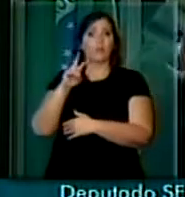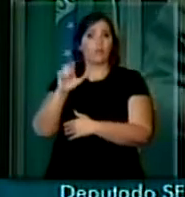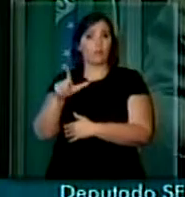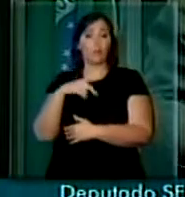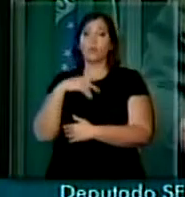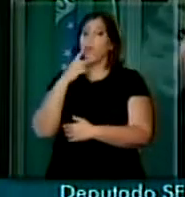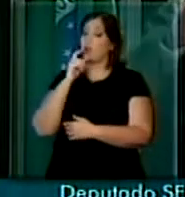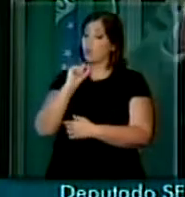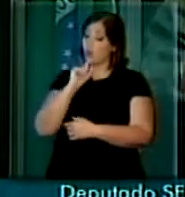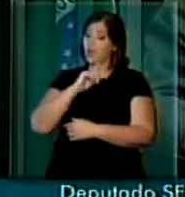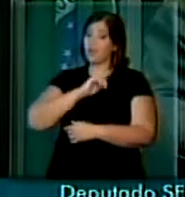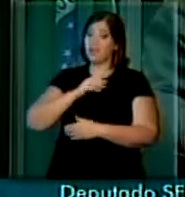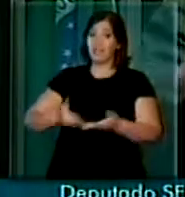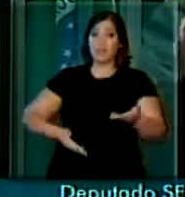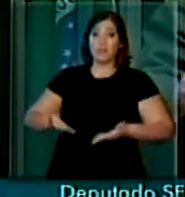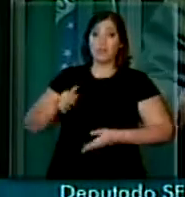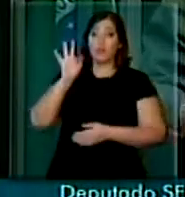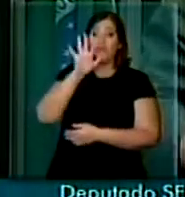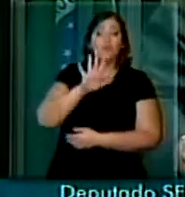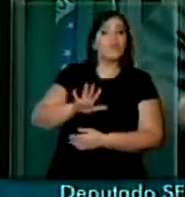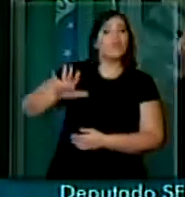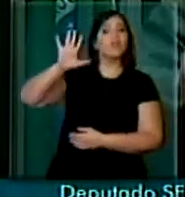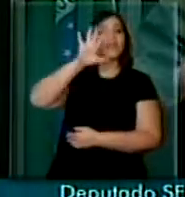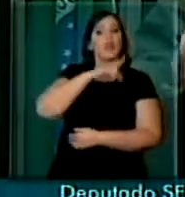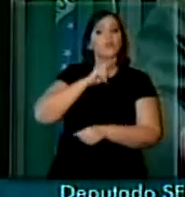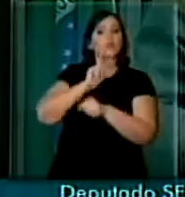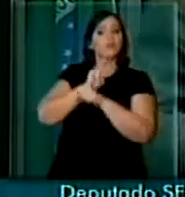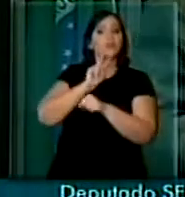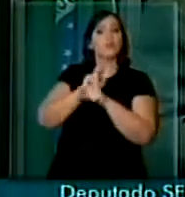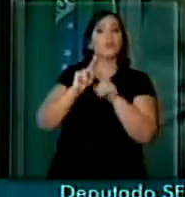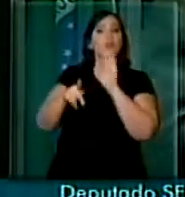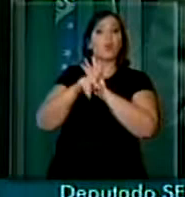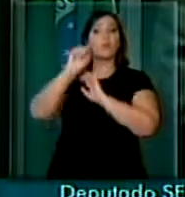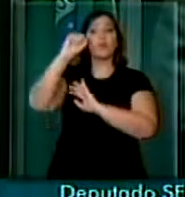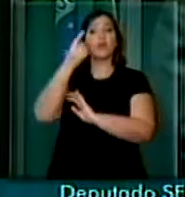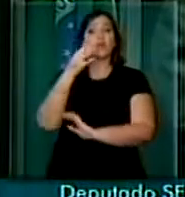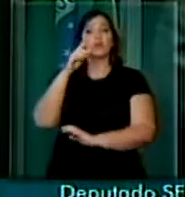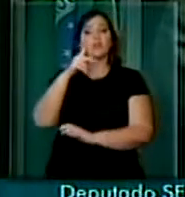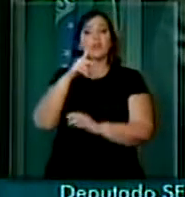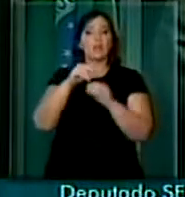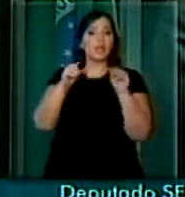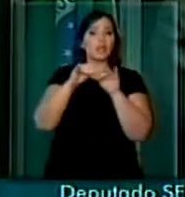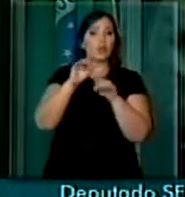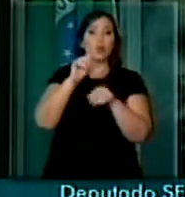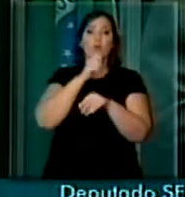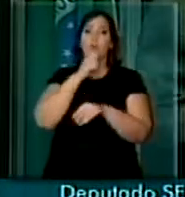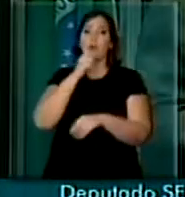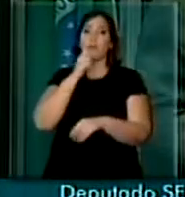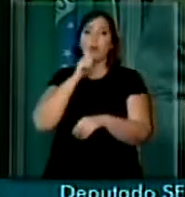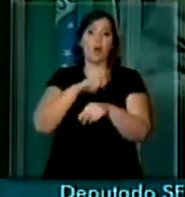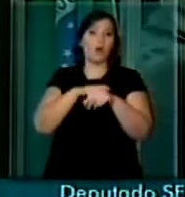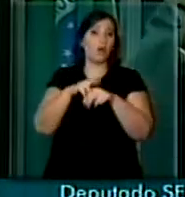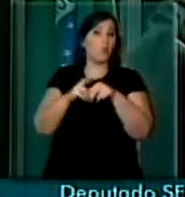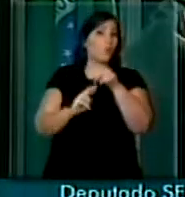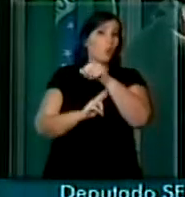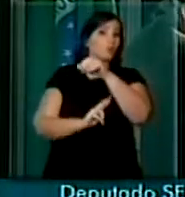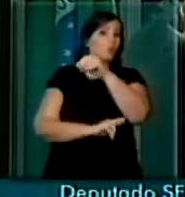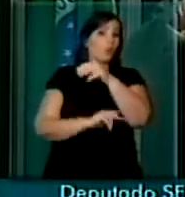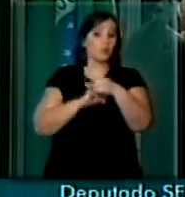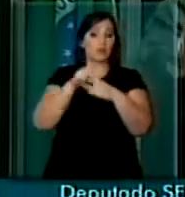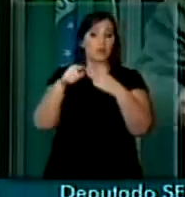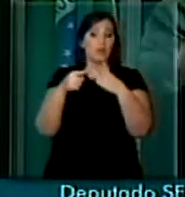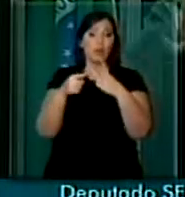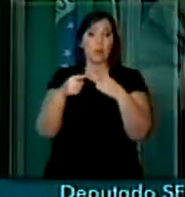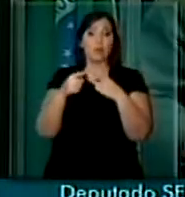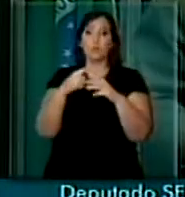servidores federais remanescentes dos quadros dos ex-territórios de Amapá, Roraima e Rondônia. Portanto, são